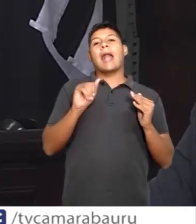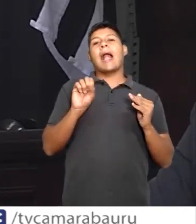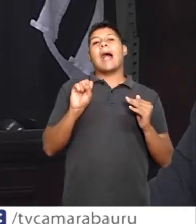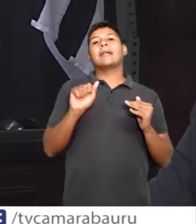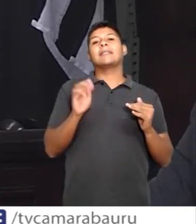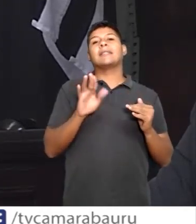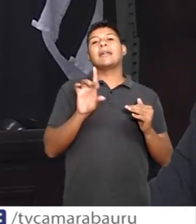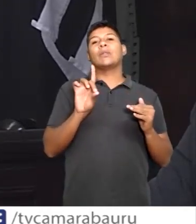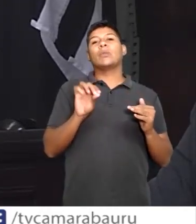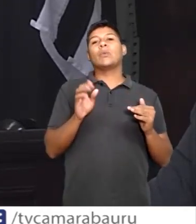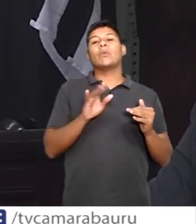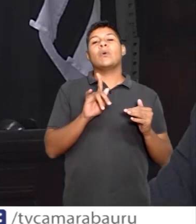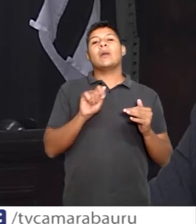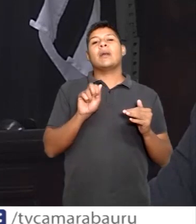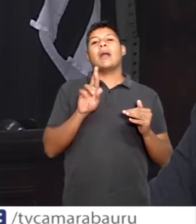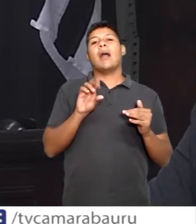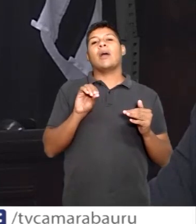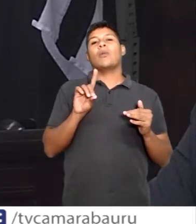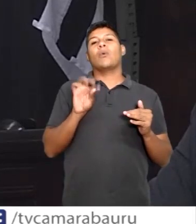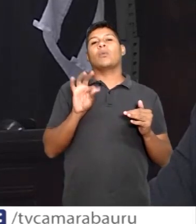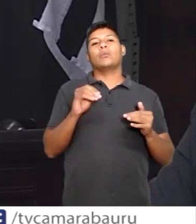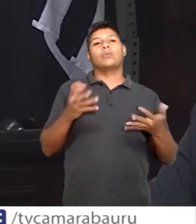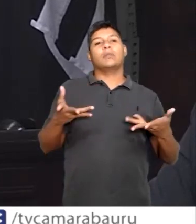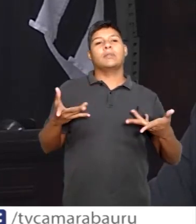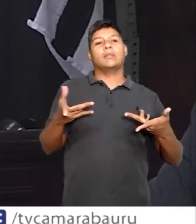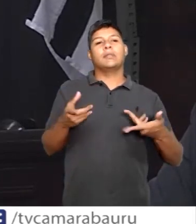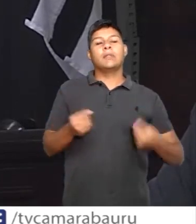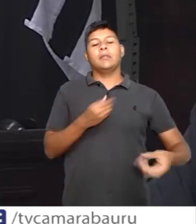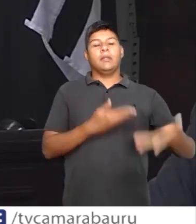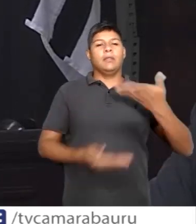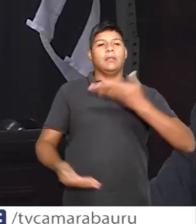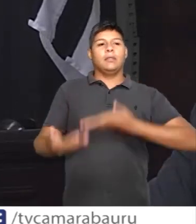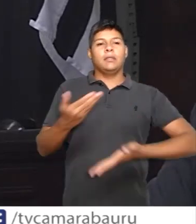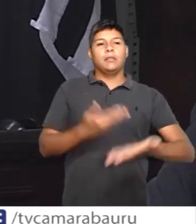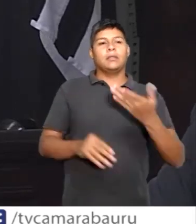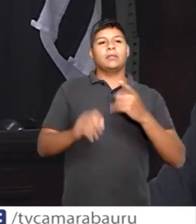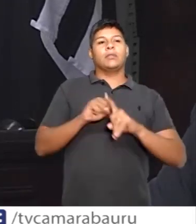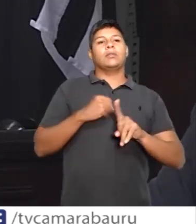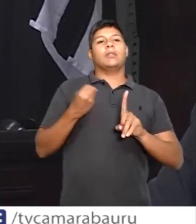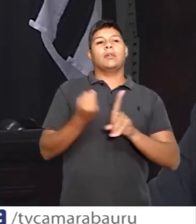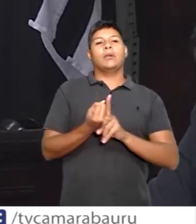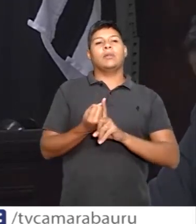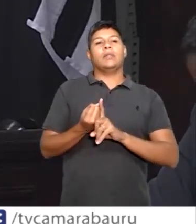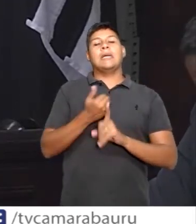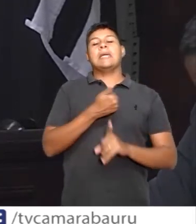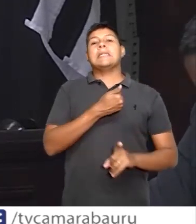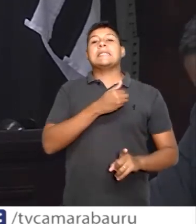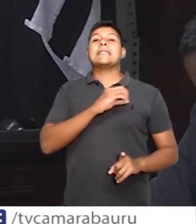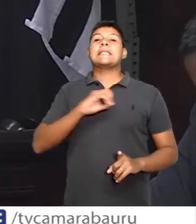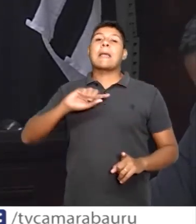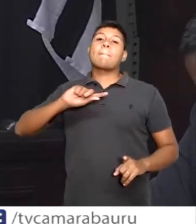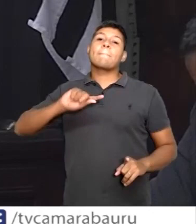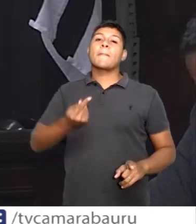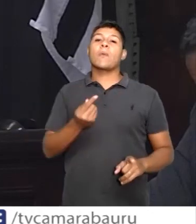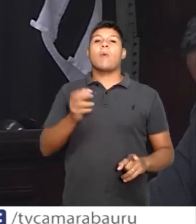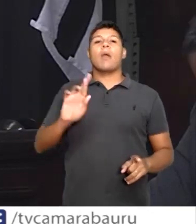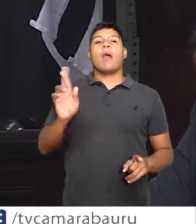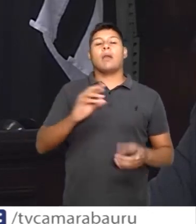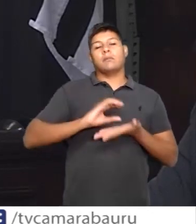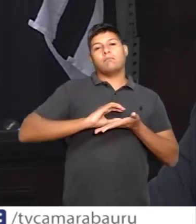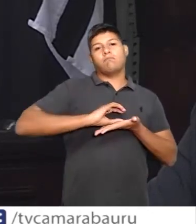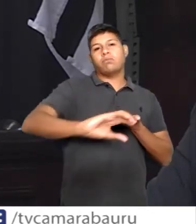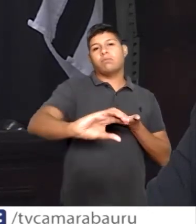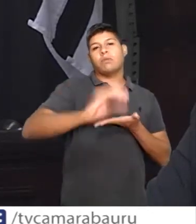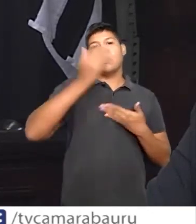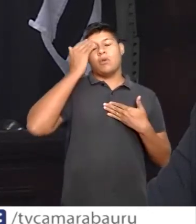excelente serviço aqui na área da assistência social. R 100 mil para a casa do garoto. Então, muito obrigado,